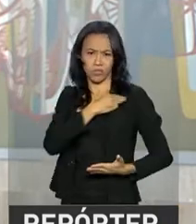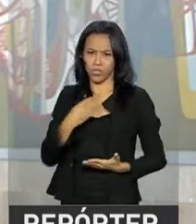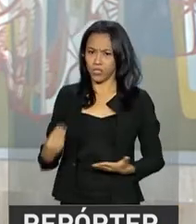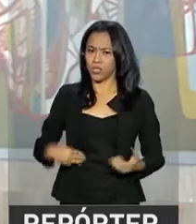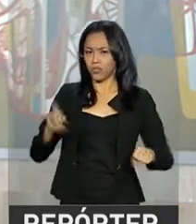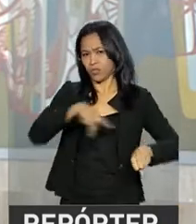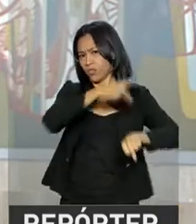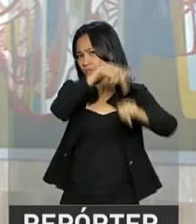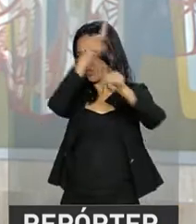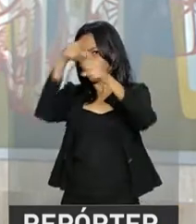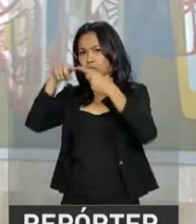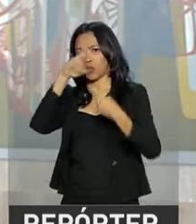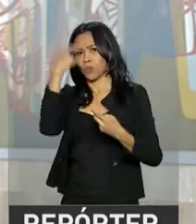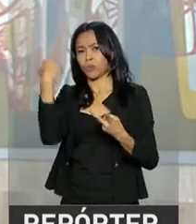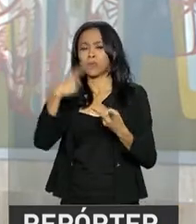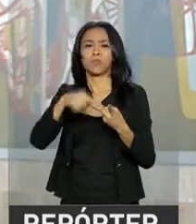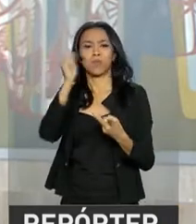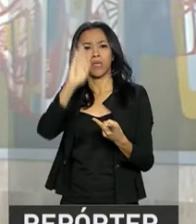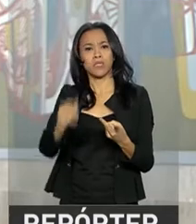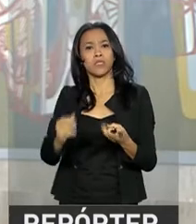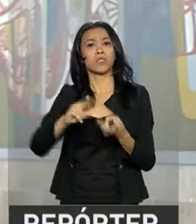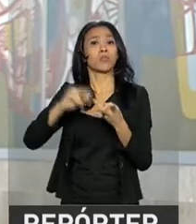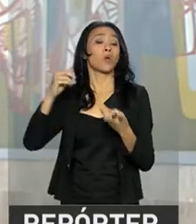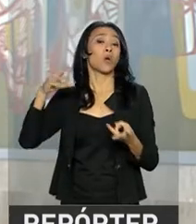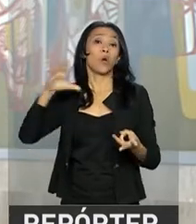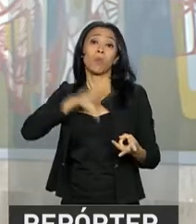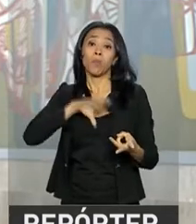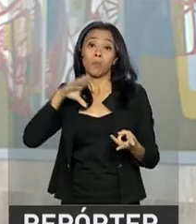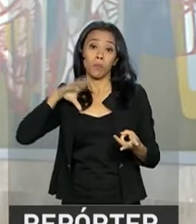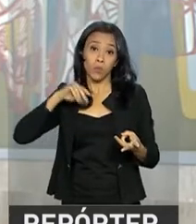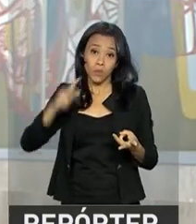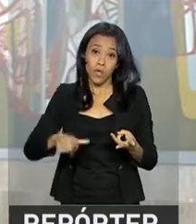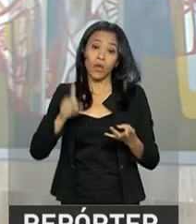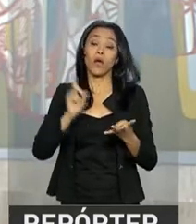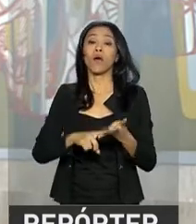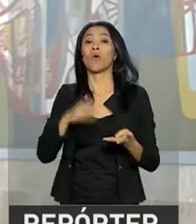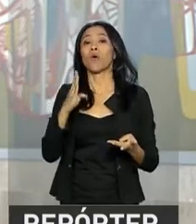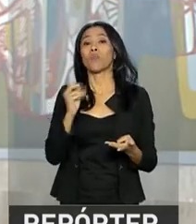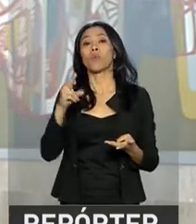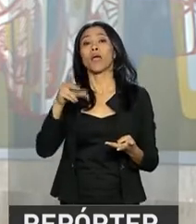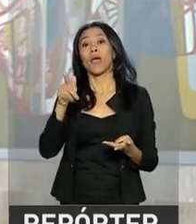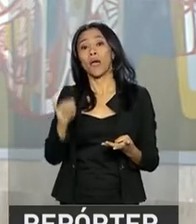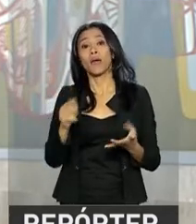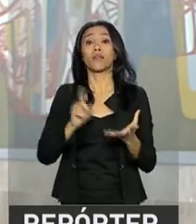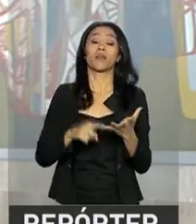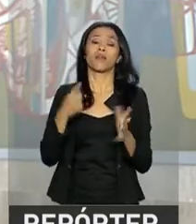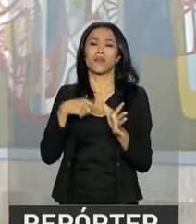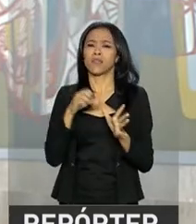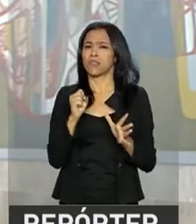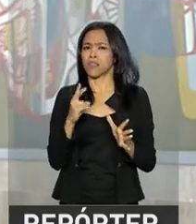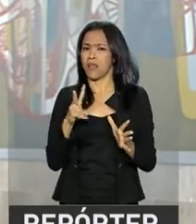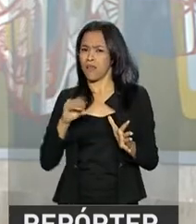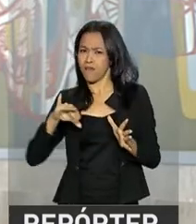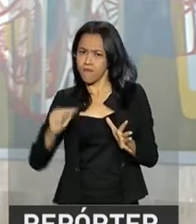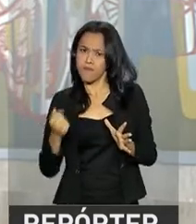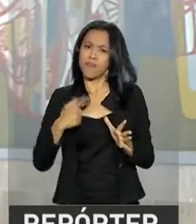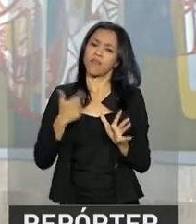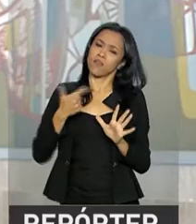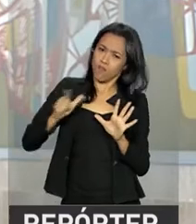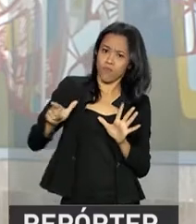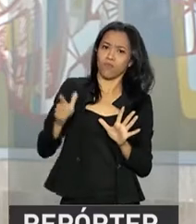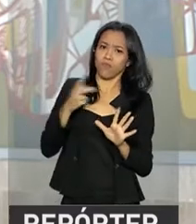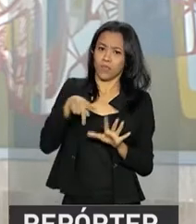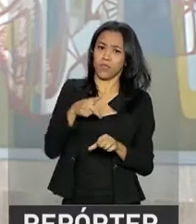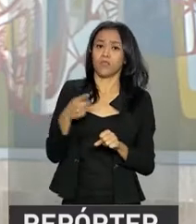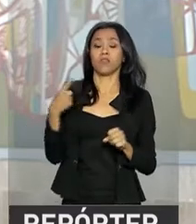como Rússia, Brasil, Portugal, Bulgária, Marrocos, Islândia e Sérvia, além de representantes